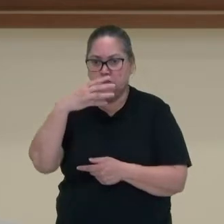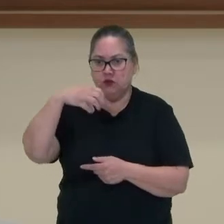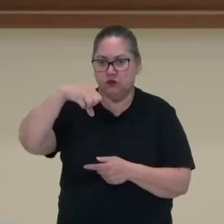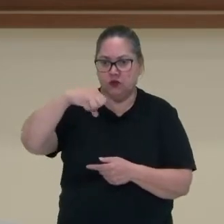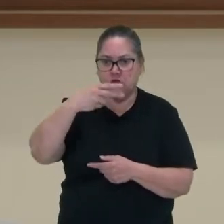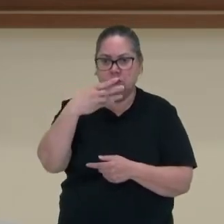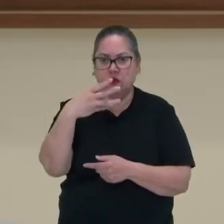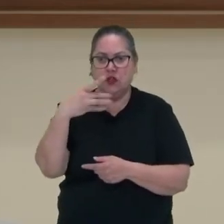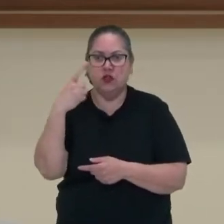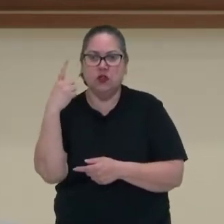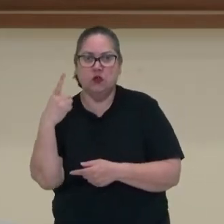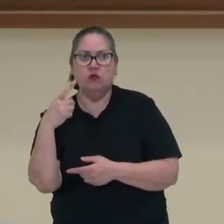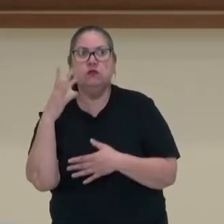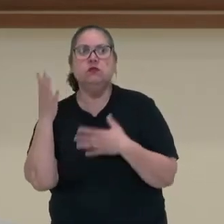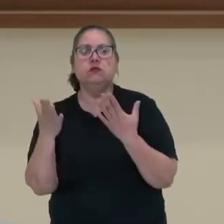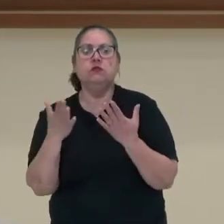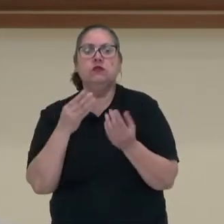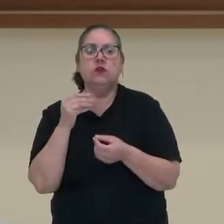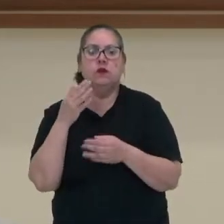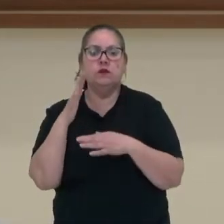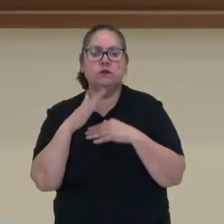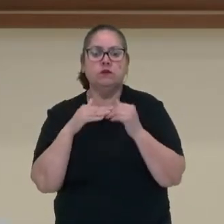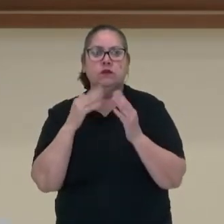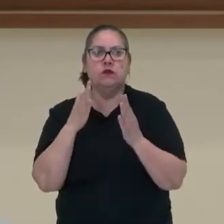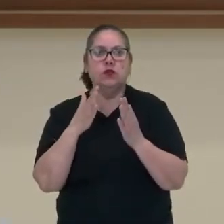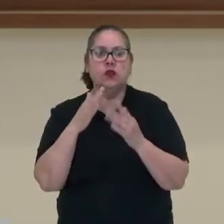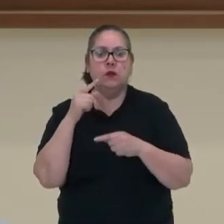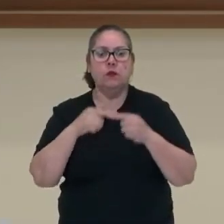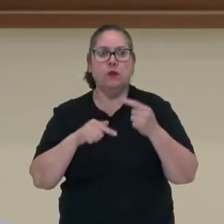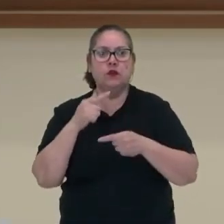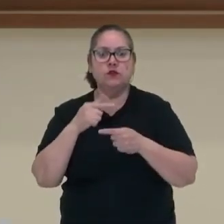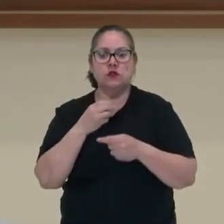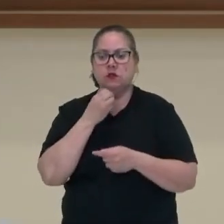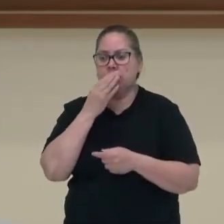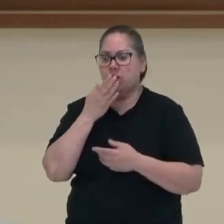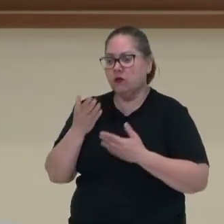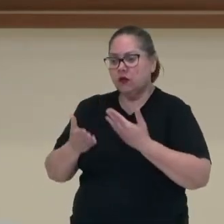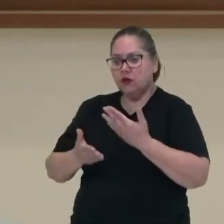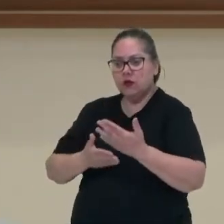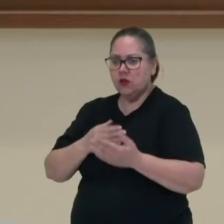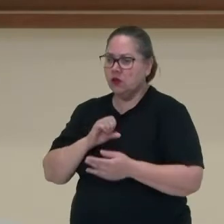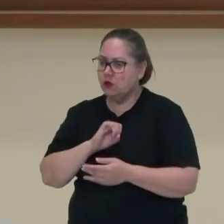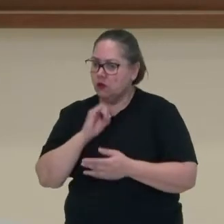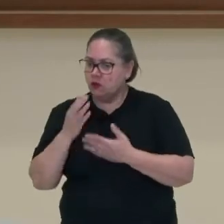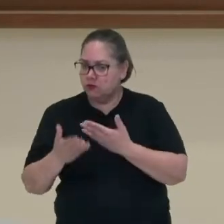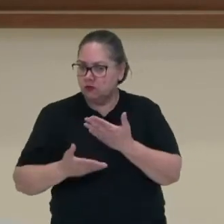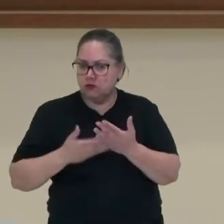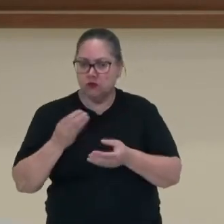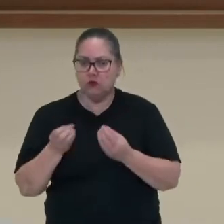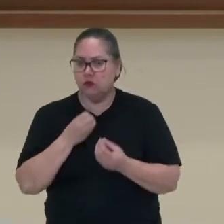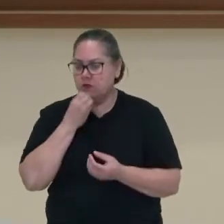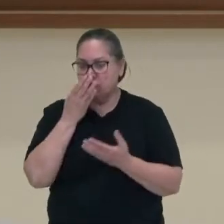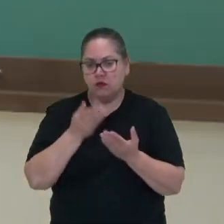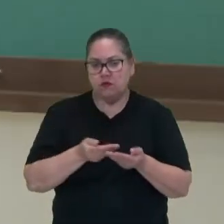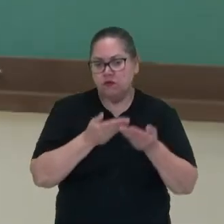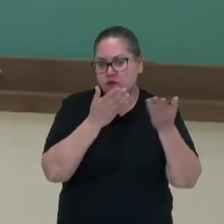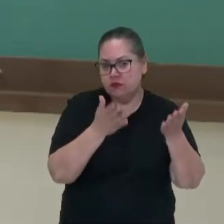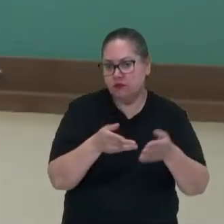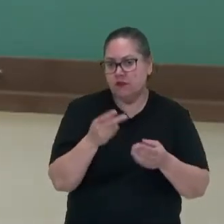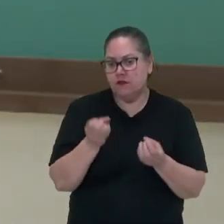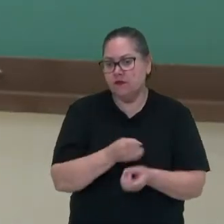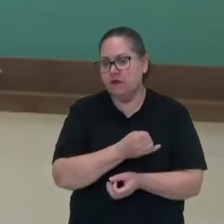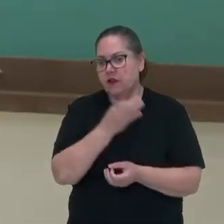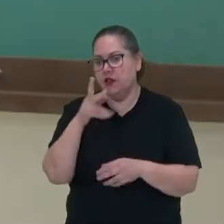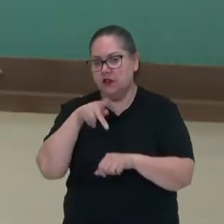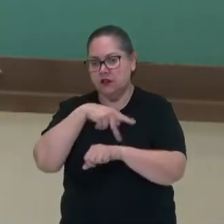e eles vão praticar a chamada Política da Boa Vizinhança, onde eles vão oferecer benefícios para várias nações